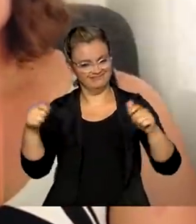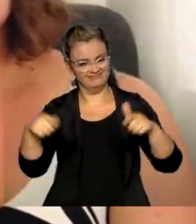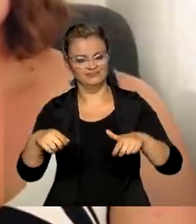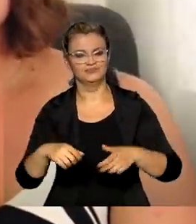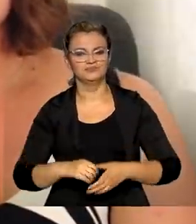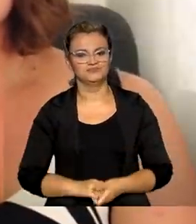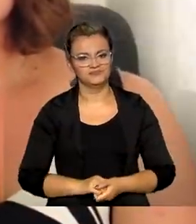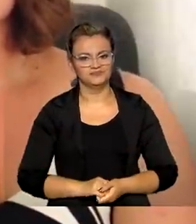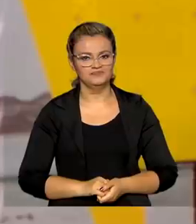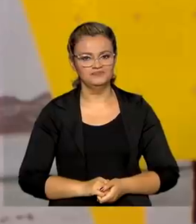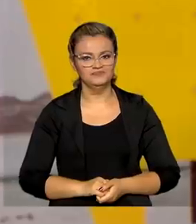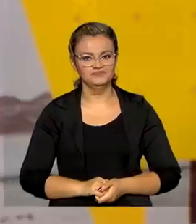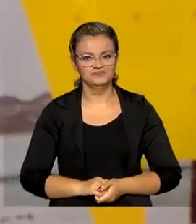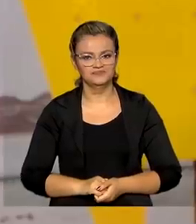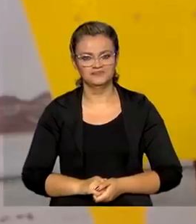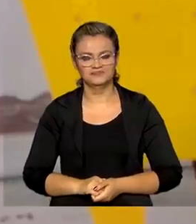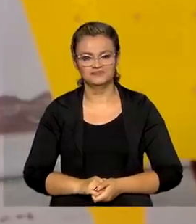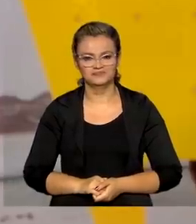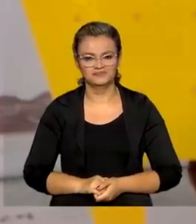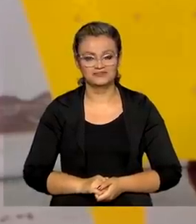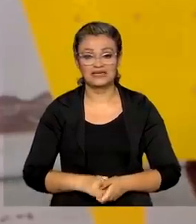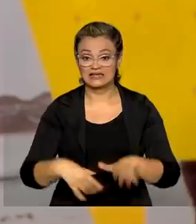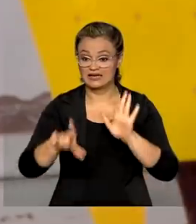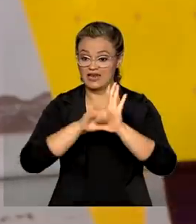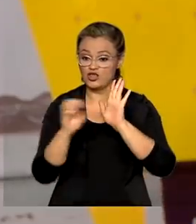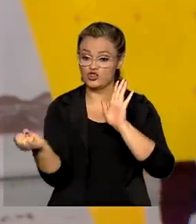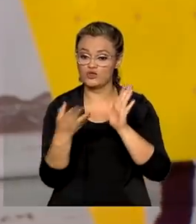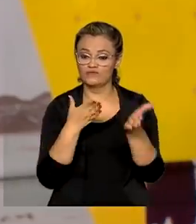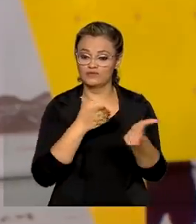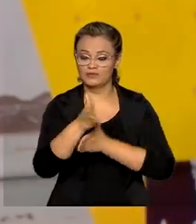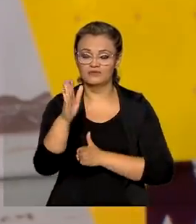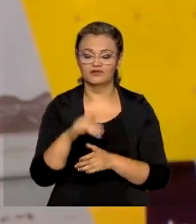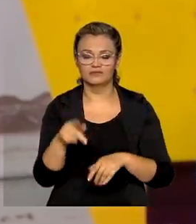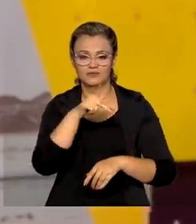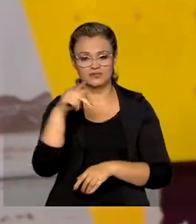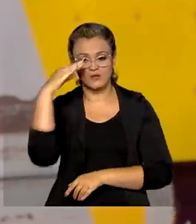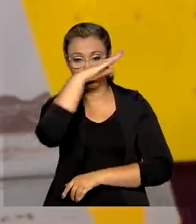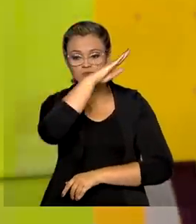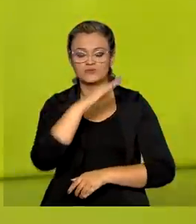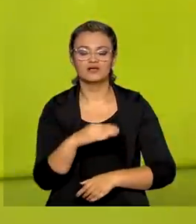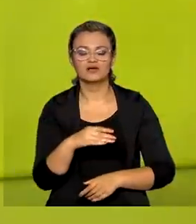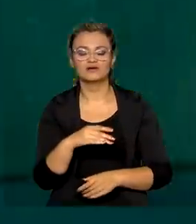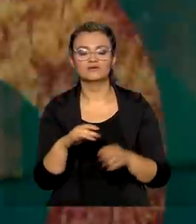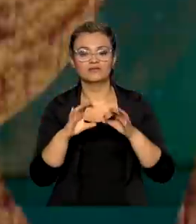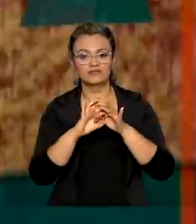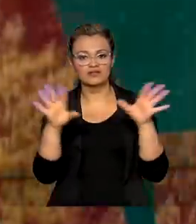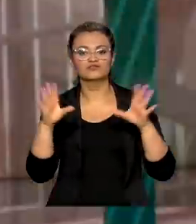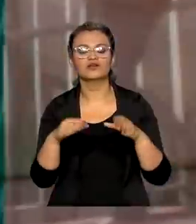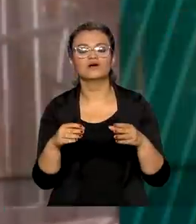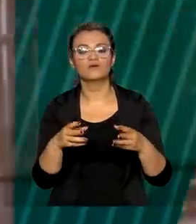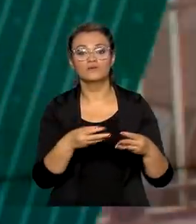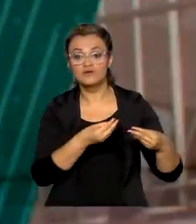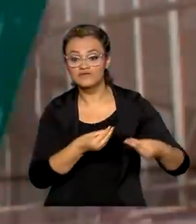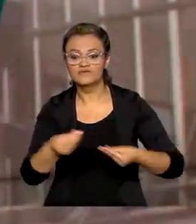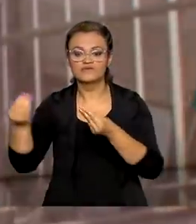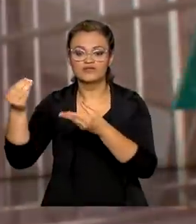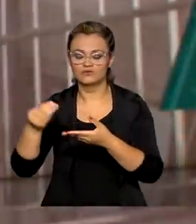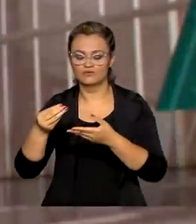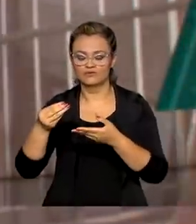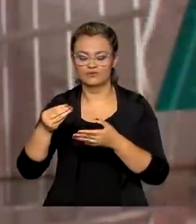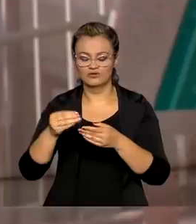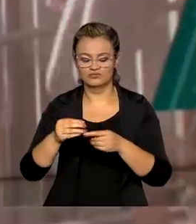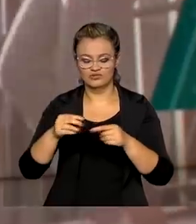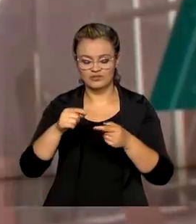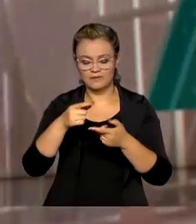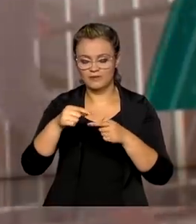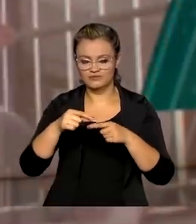forma possível. Uma nova lei sancionada pelo presidente Jair Bolsonaro permite o envio para o exterior de amostras